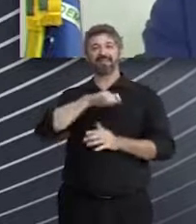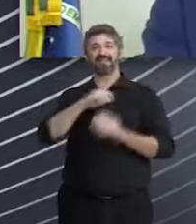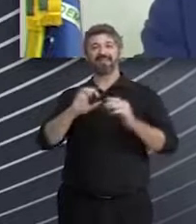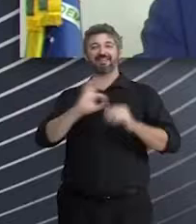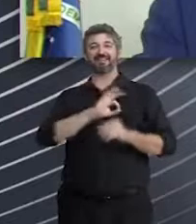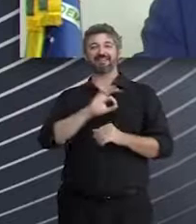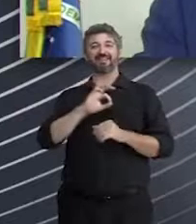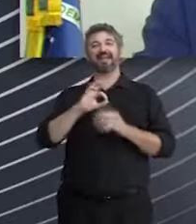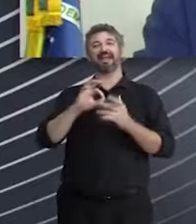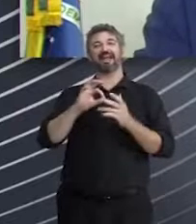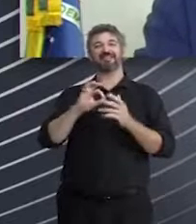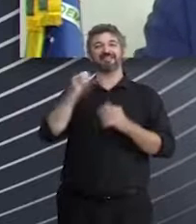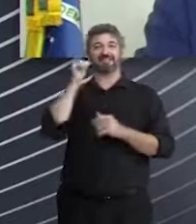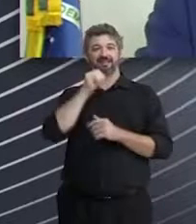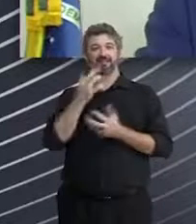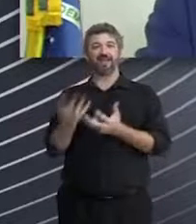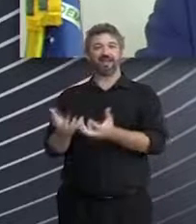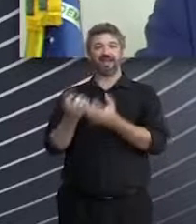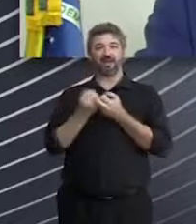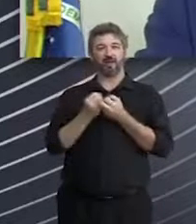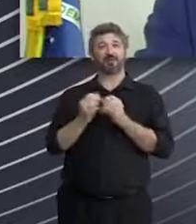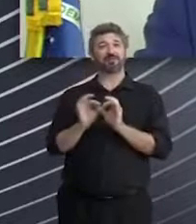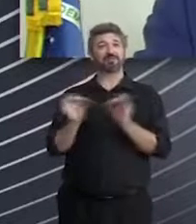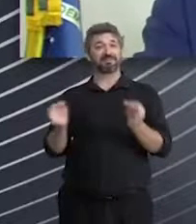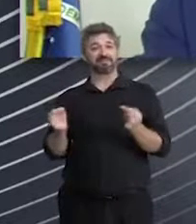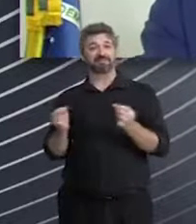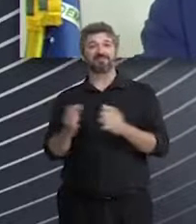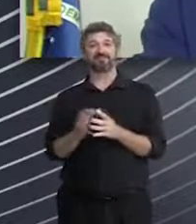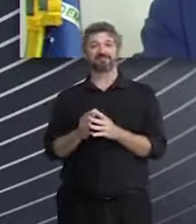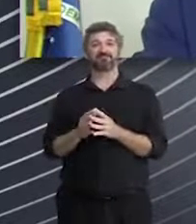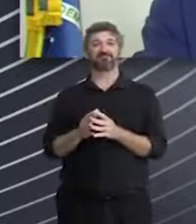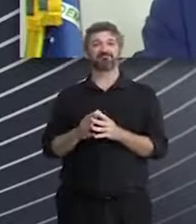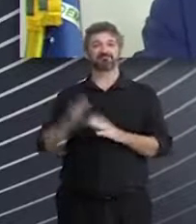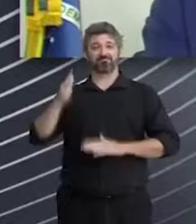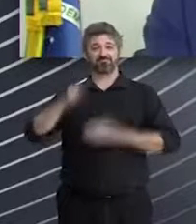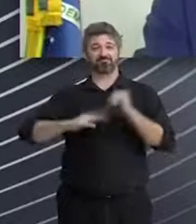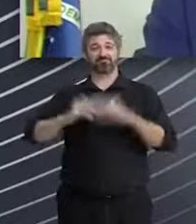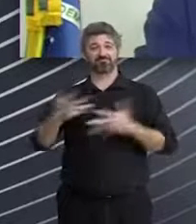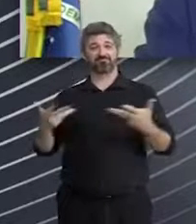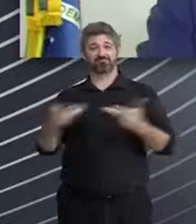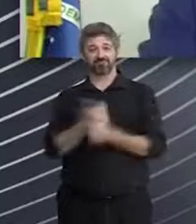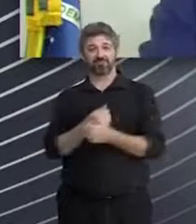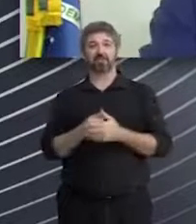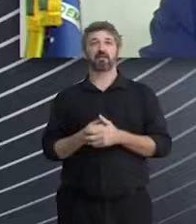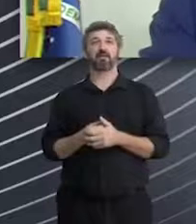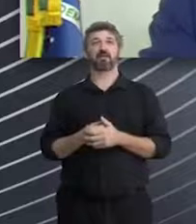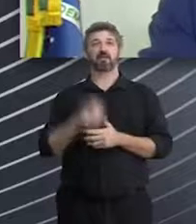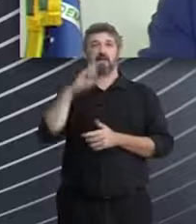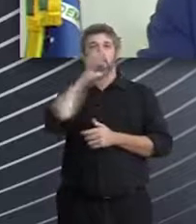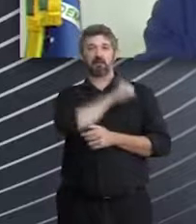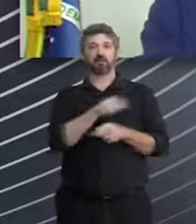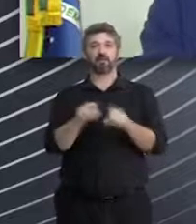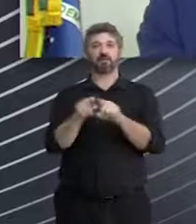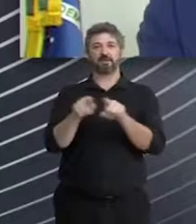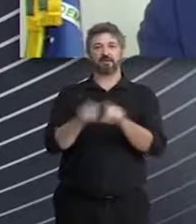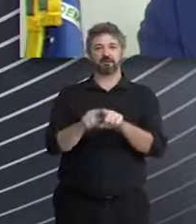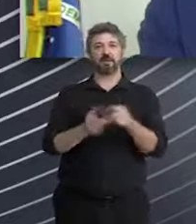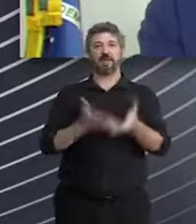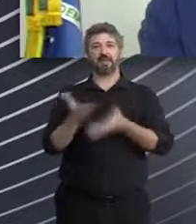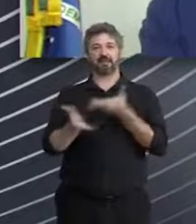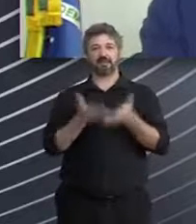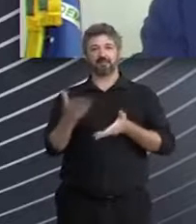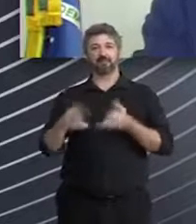acolhimento, simplicidade, eficiência e agilidade no